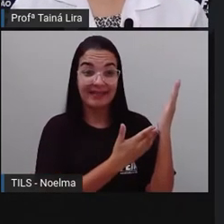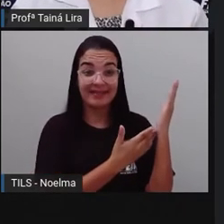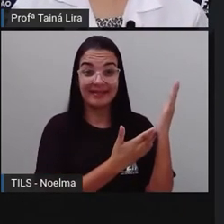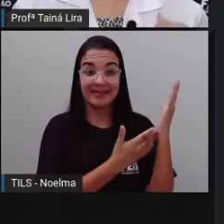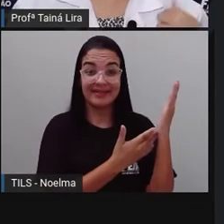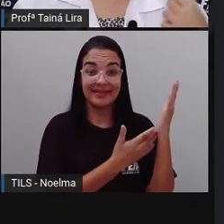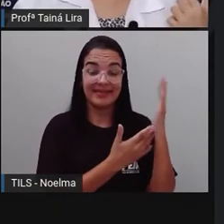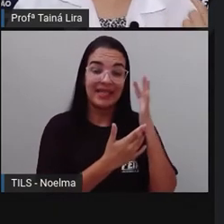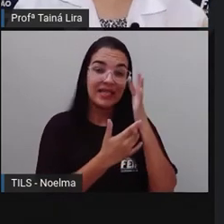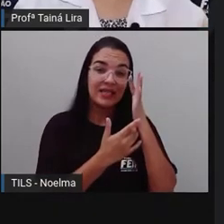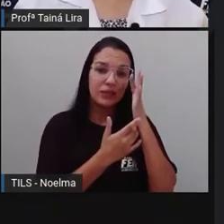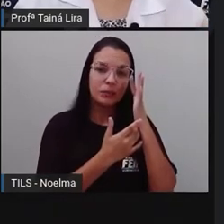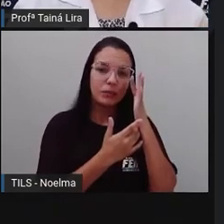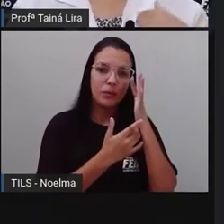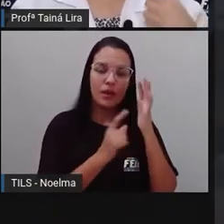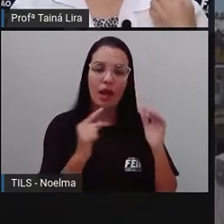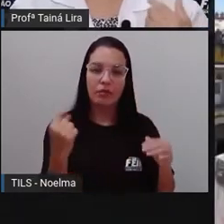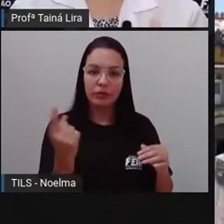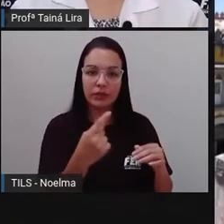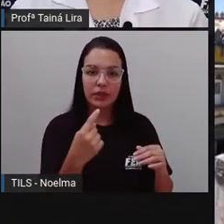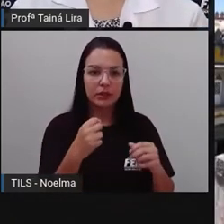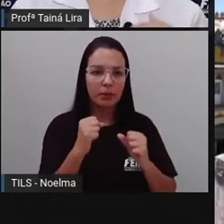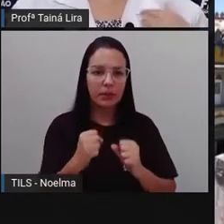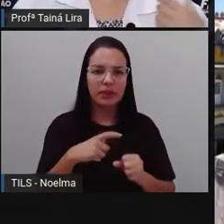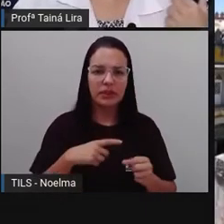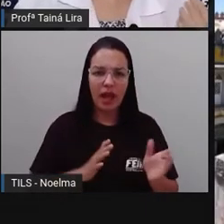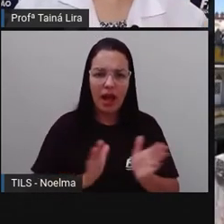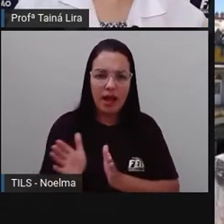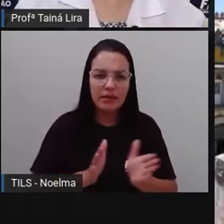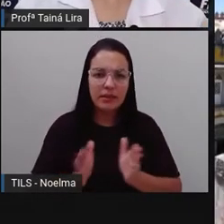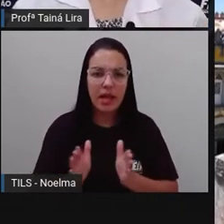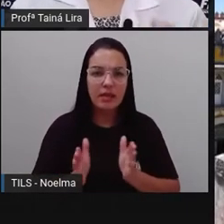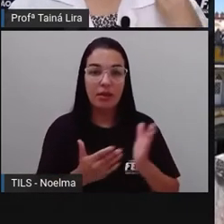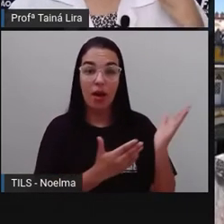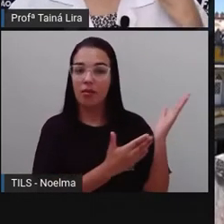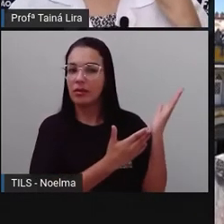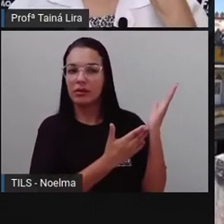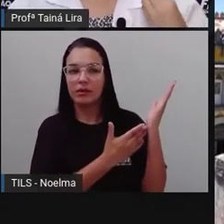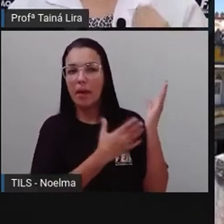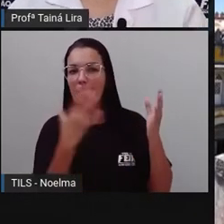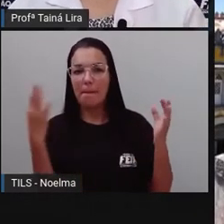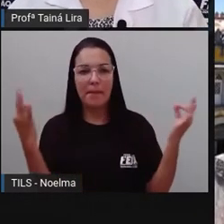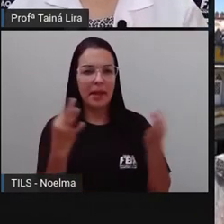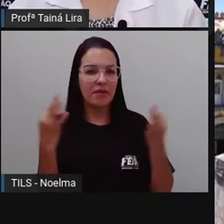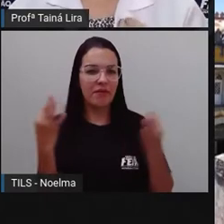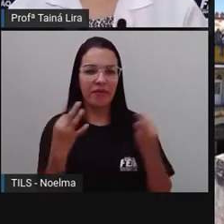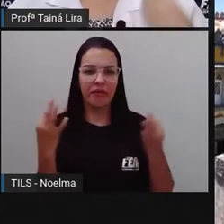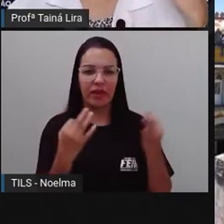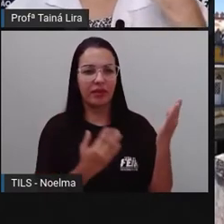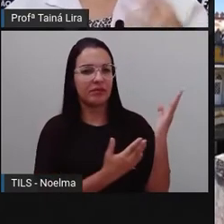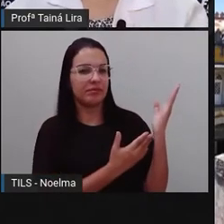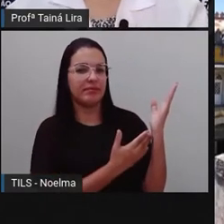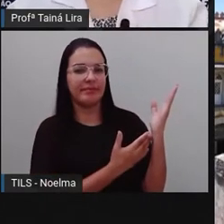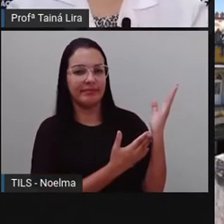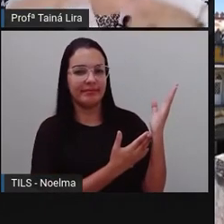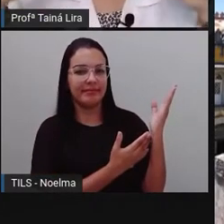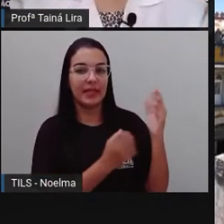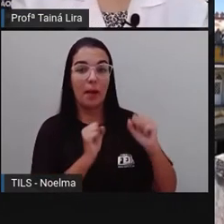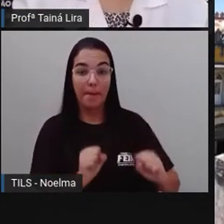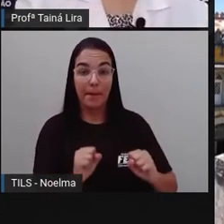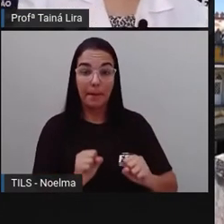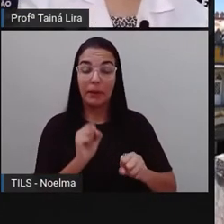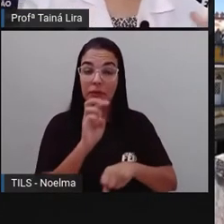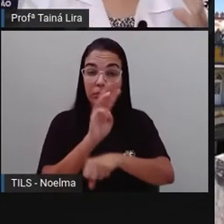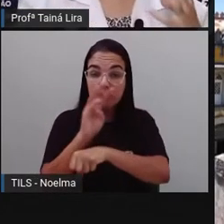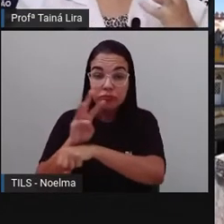Vocês podem, quem tiver acesso, quem tiver recurso, pode utilizar aí o Google Anf para localizar